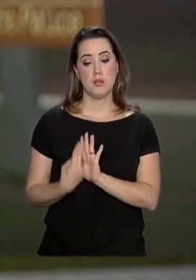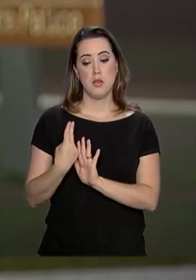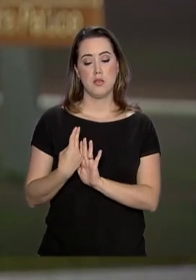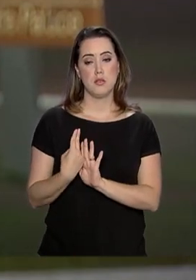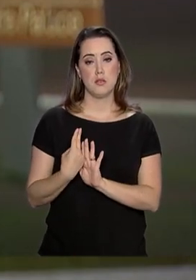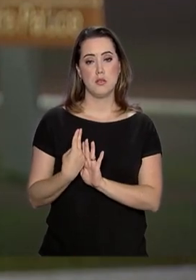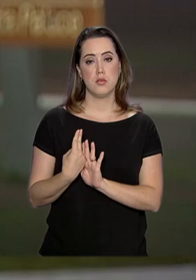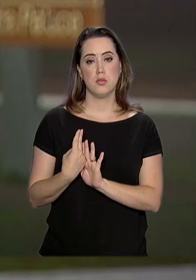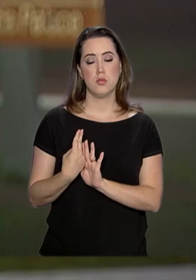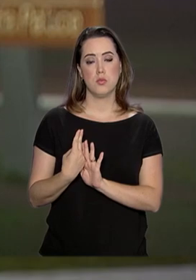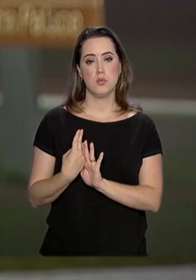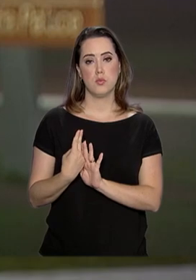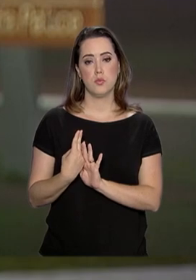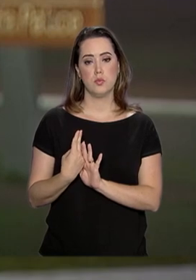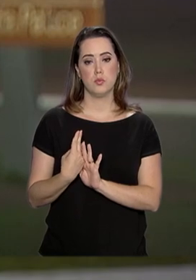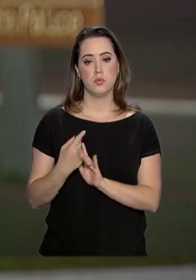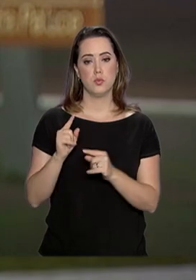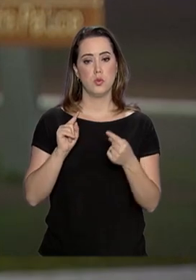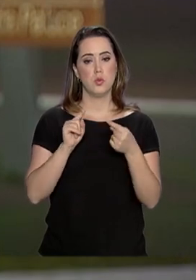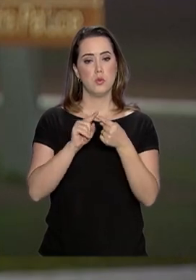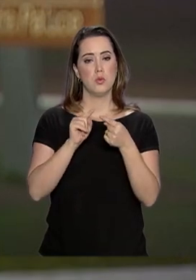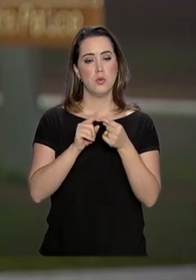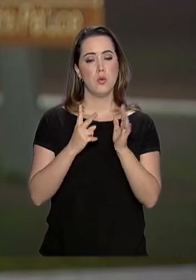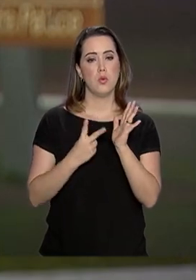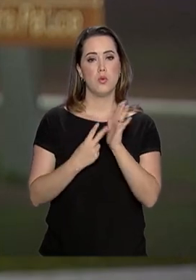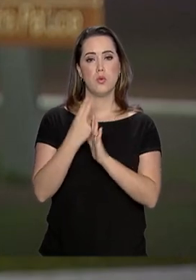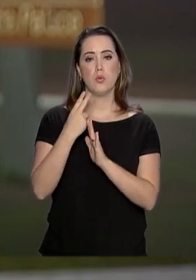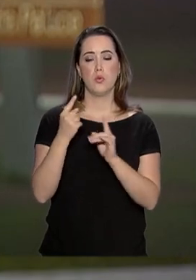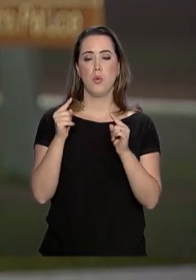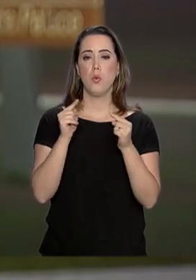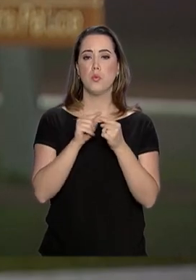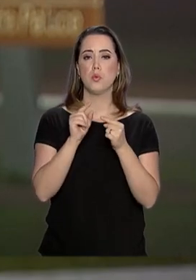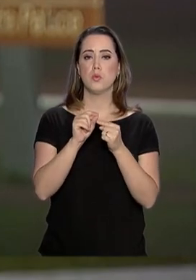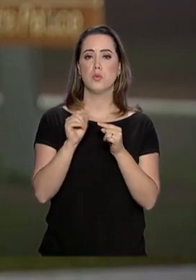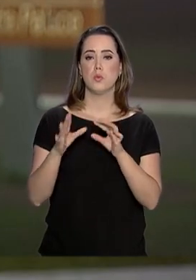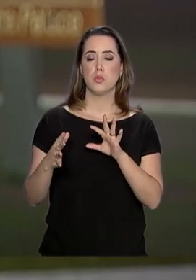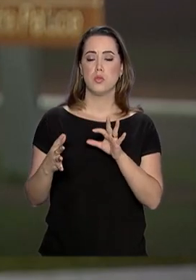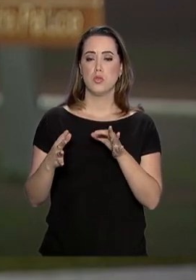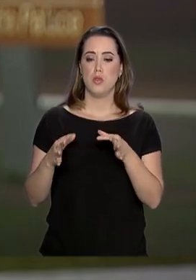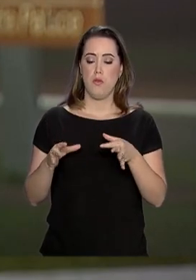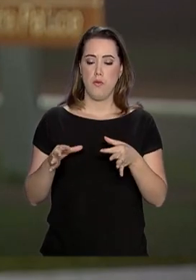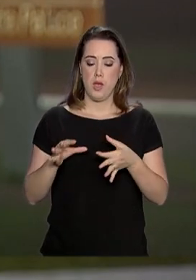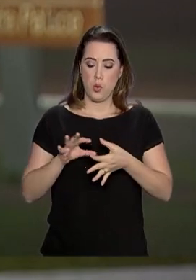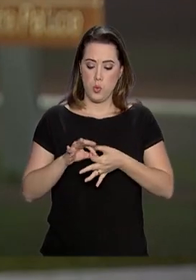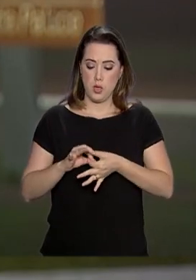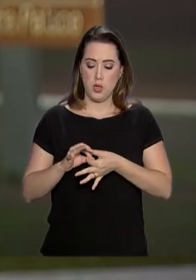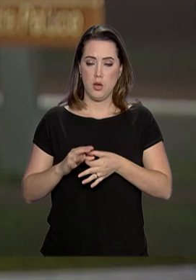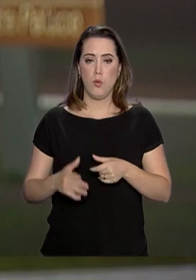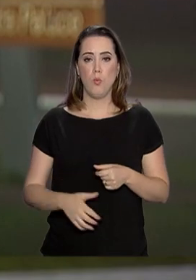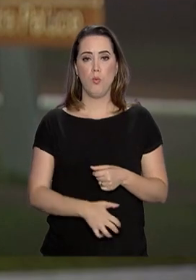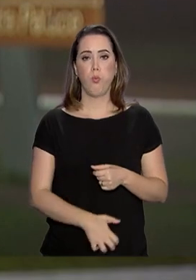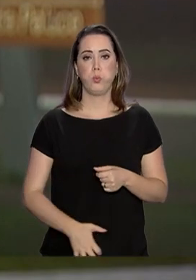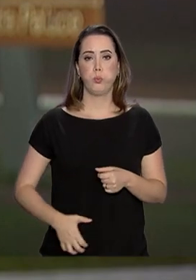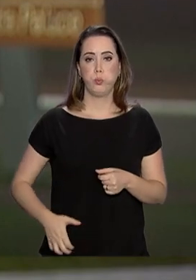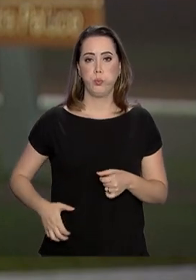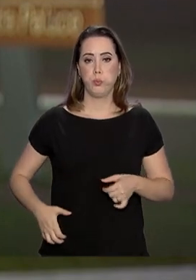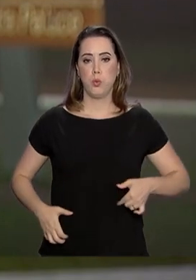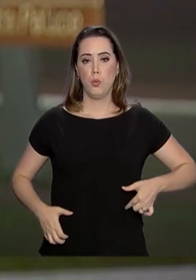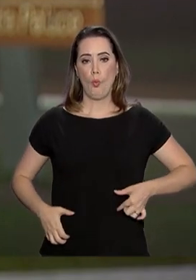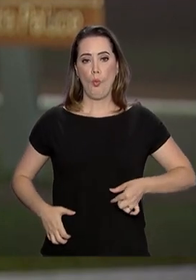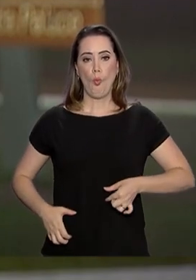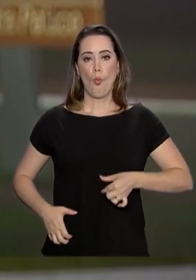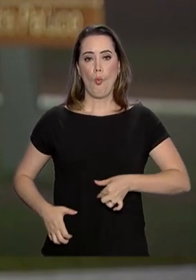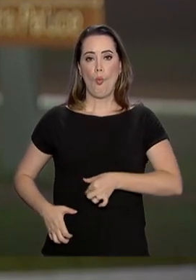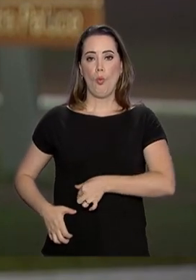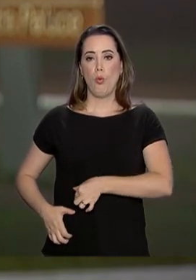o objetivo dessa cirurgia era fazer a união dos intestinos grosso e delgado.